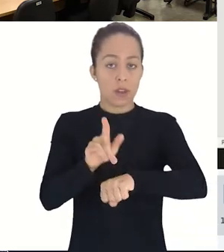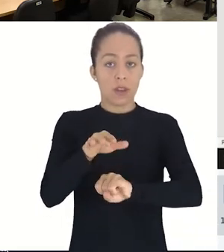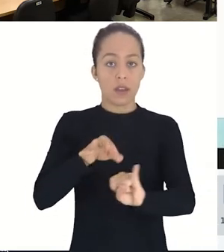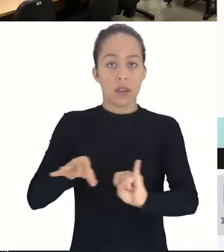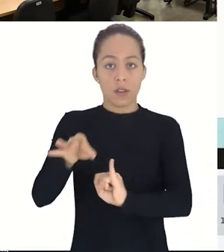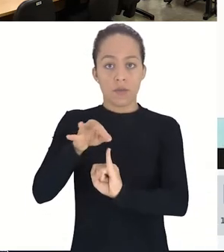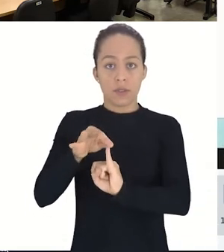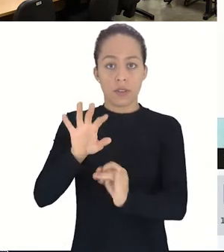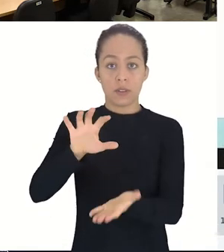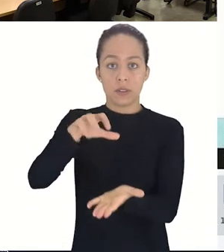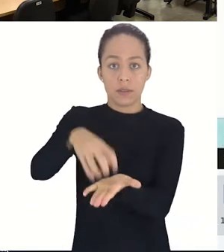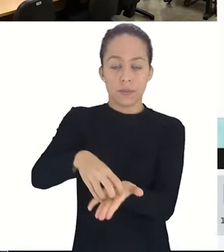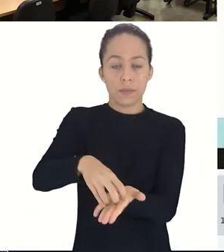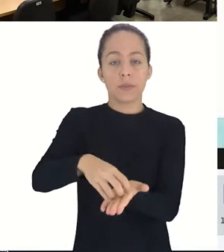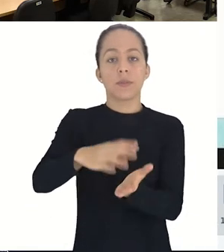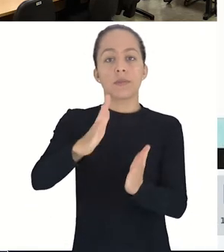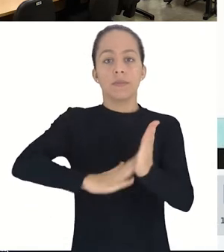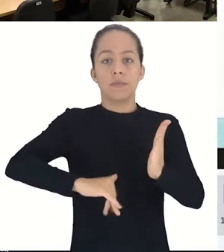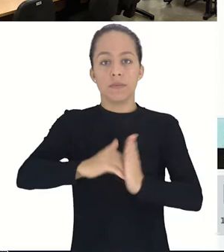Campus Colatina